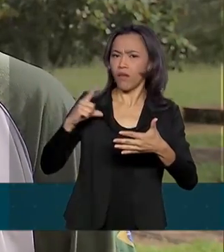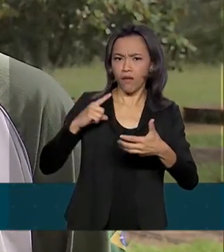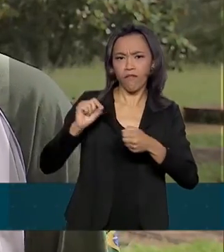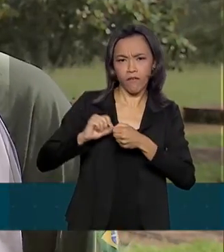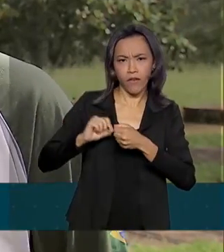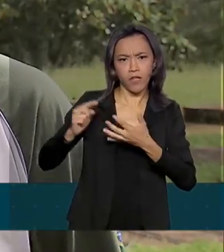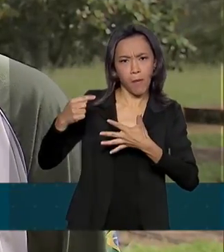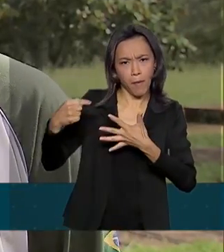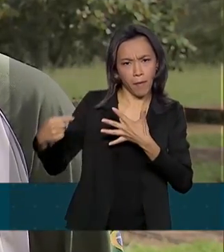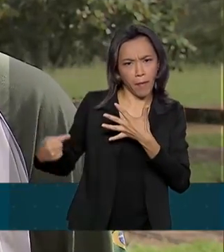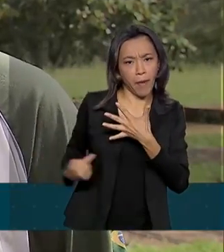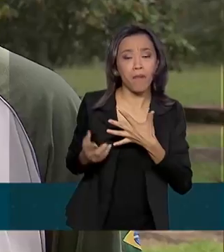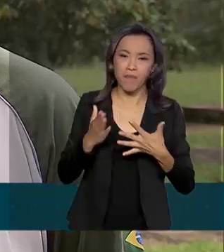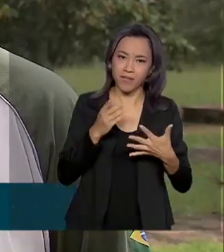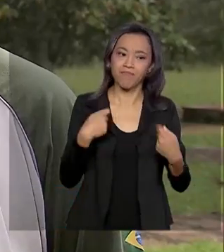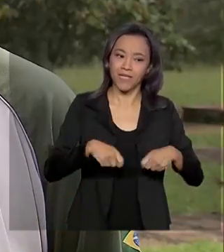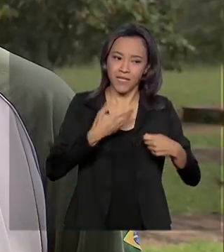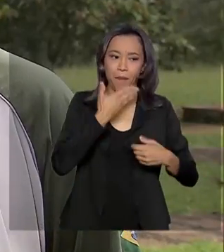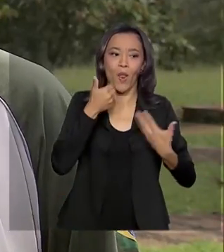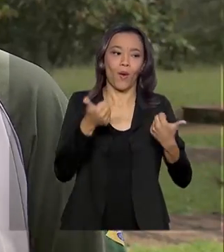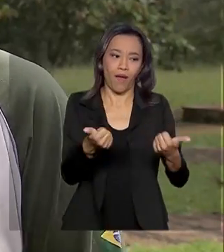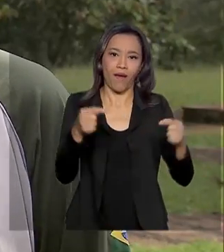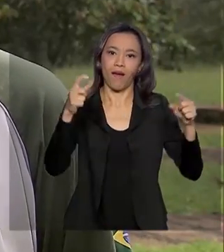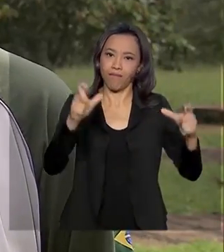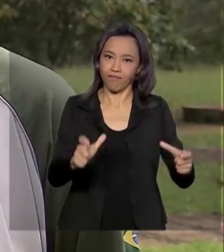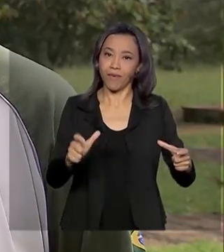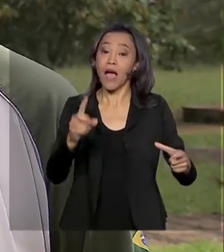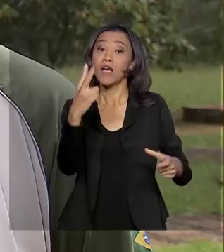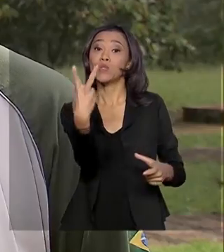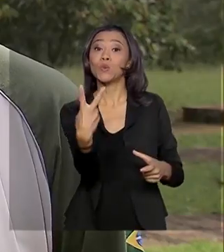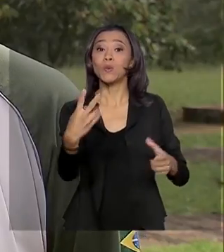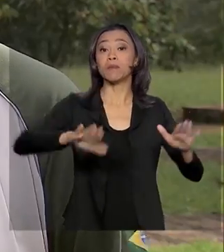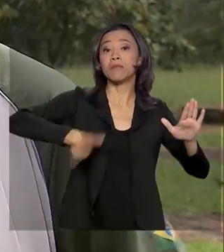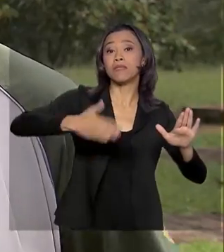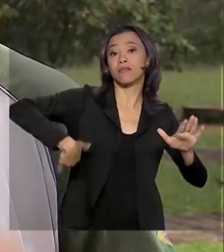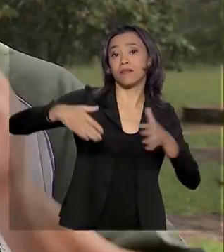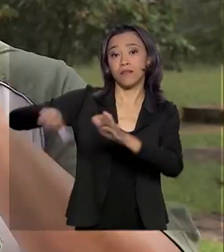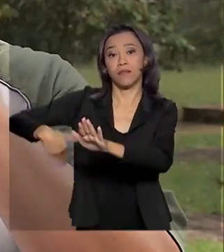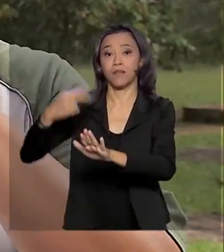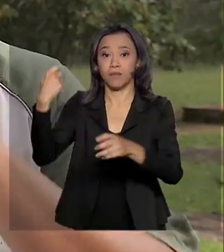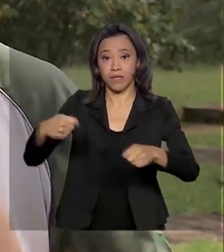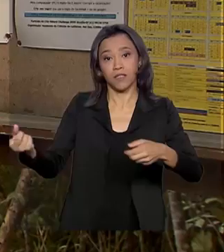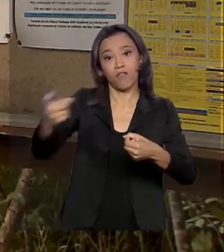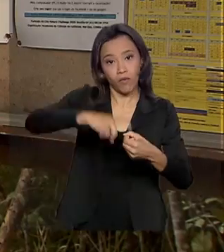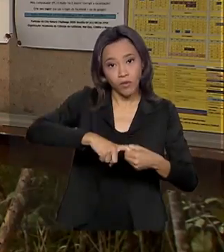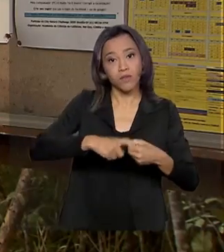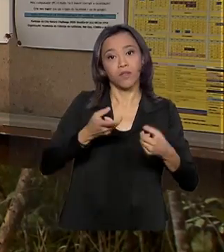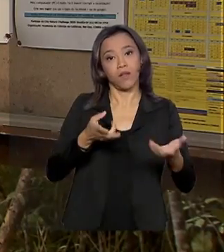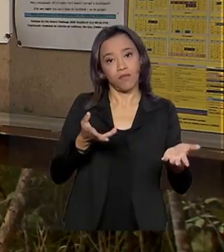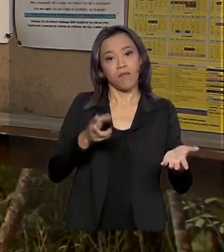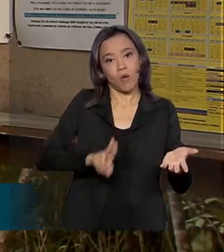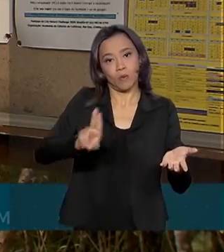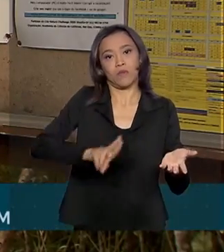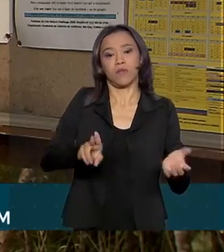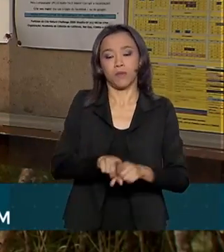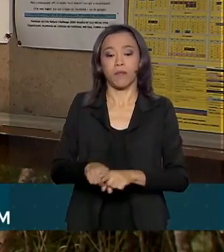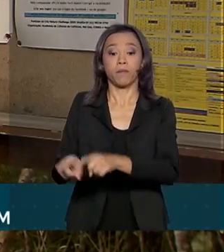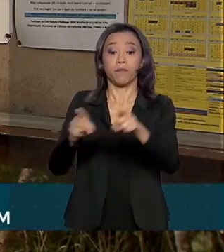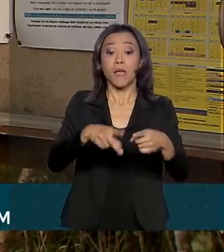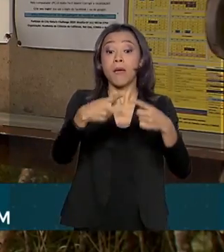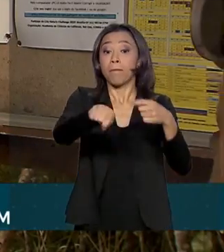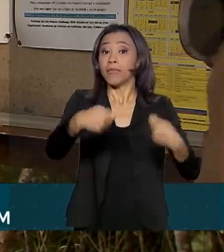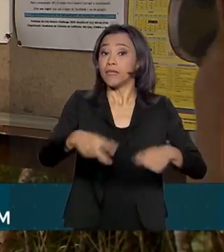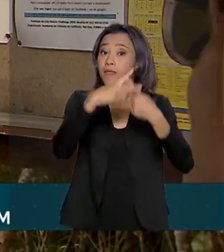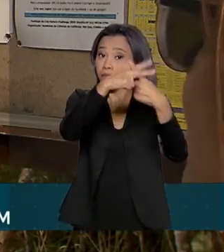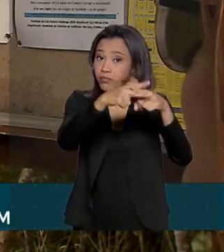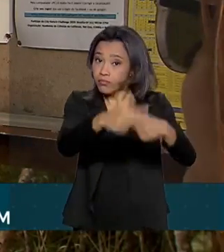mas algumas coisas ainda precisa melhorar. Voltar a funcionar as duas piscinas para poder aumentar essa capacidade de visitação. Reforma de banheiro, reforma